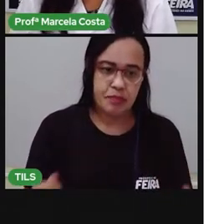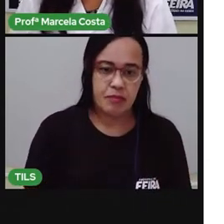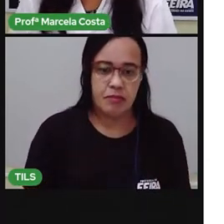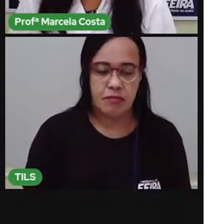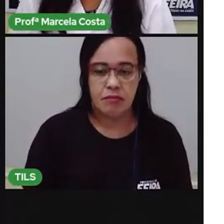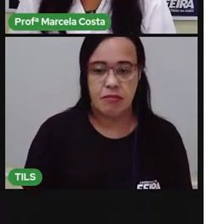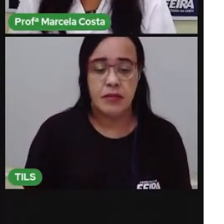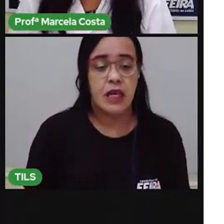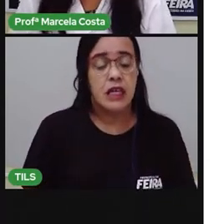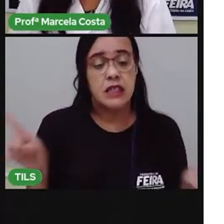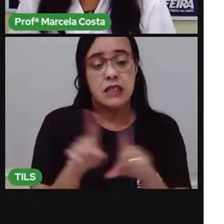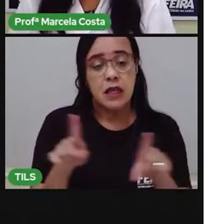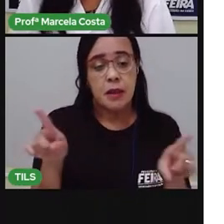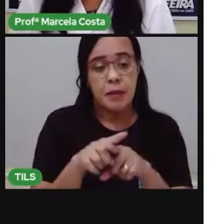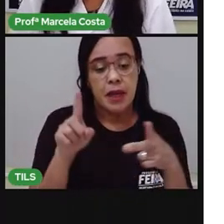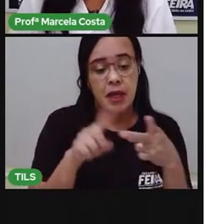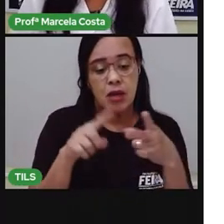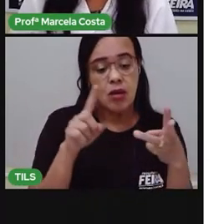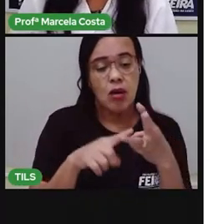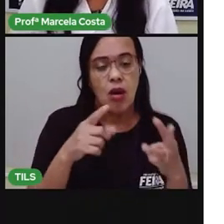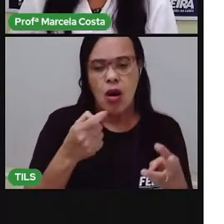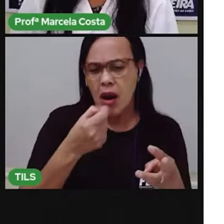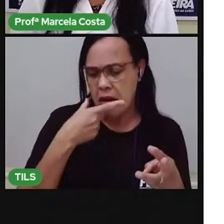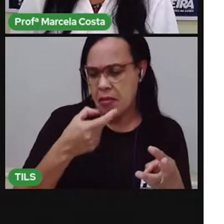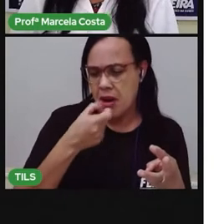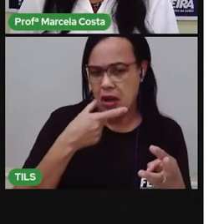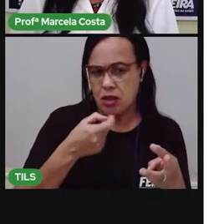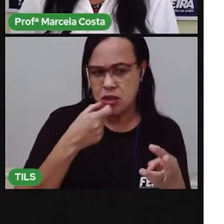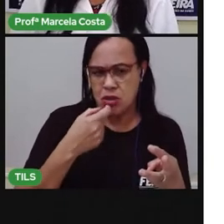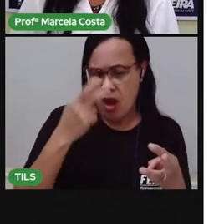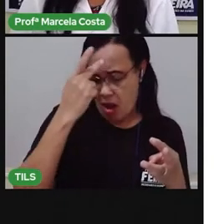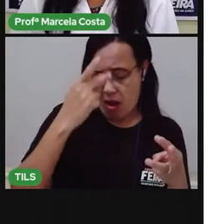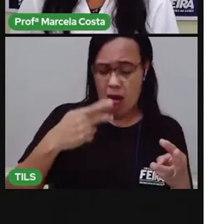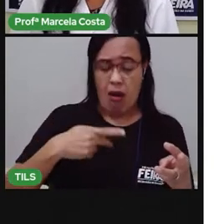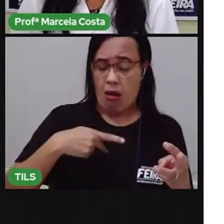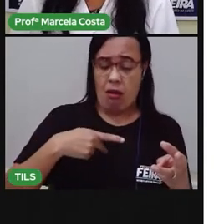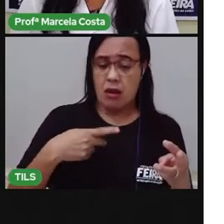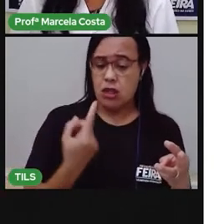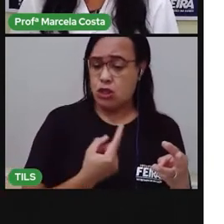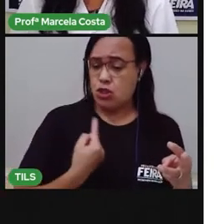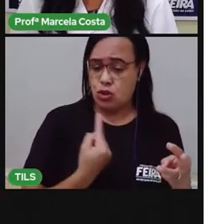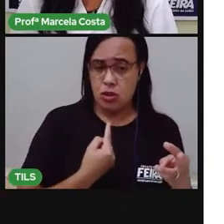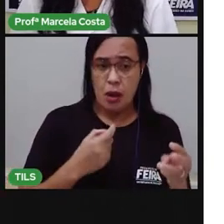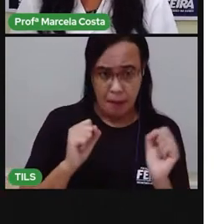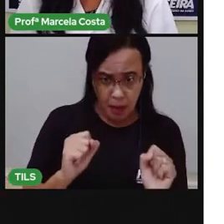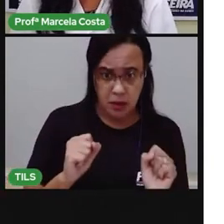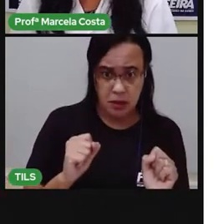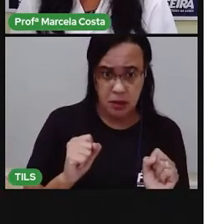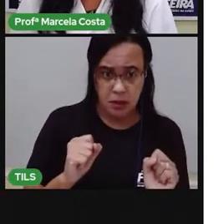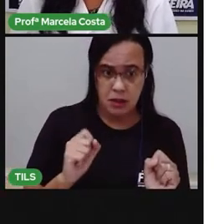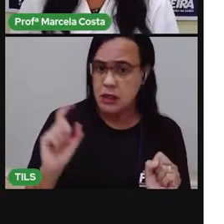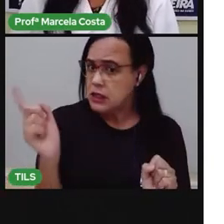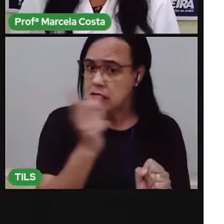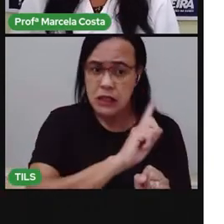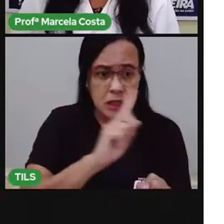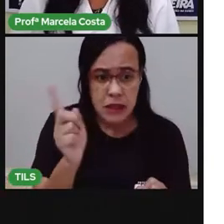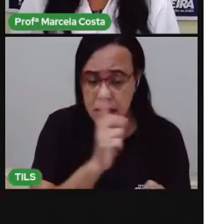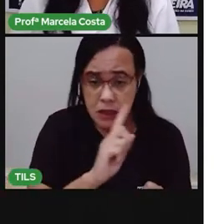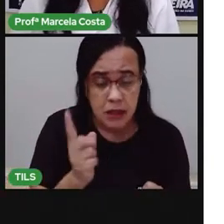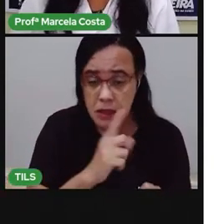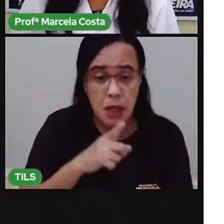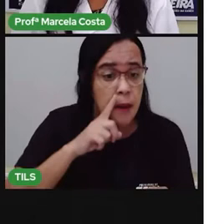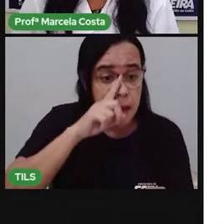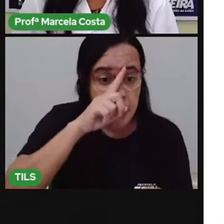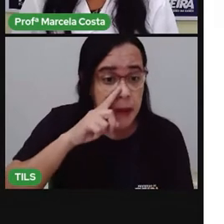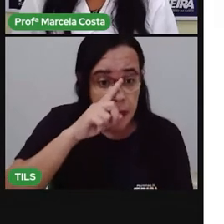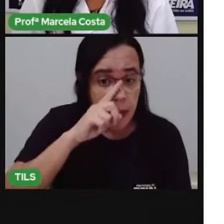Tomar remédio sozinho, não pode. Por quê? Se você não souber que remédio é que você